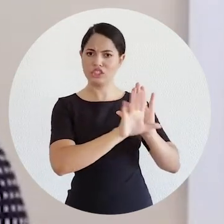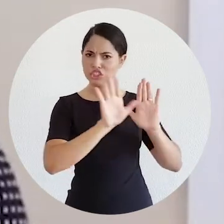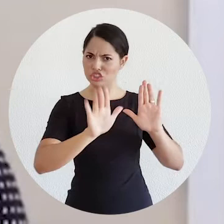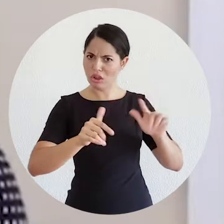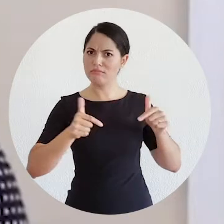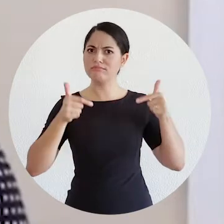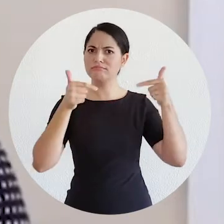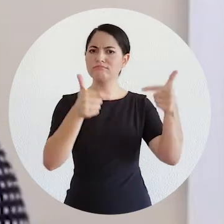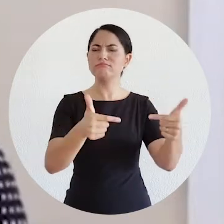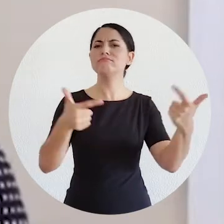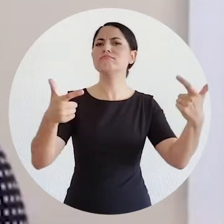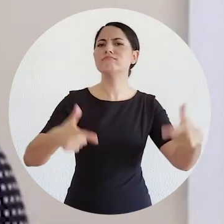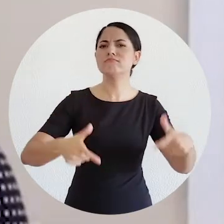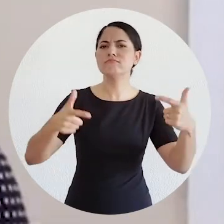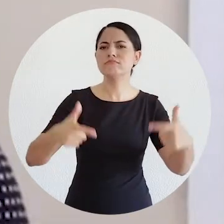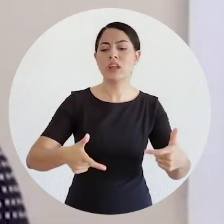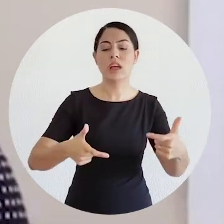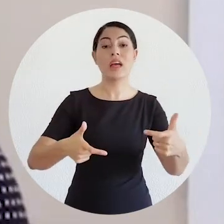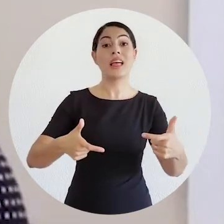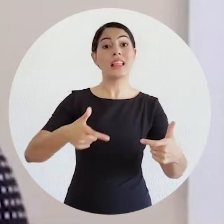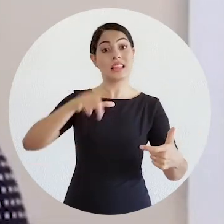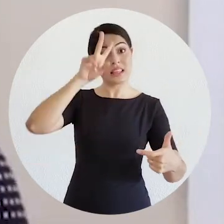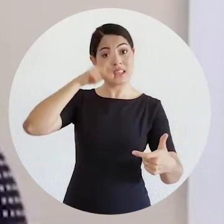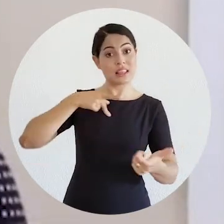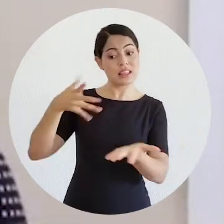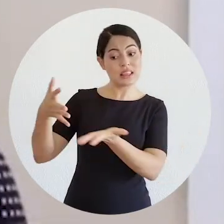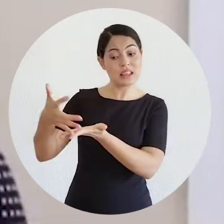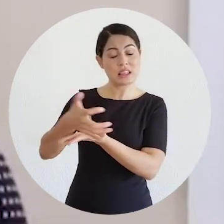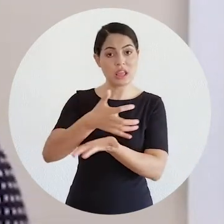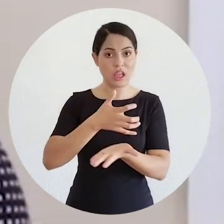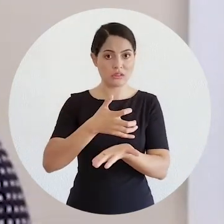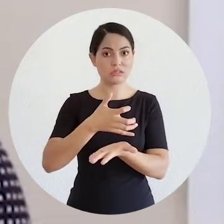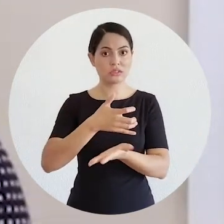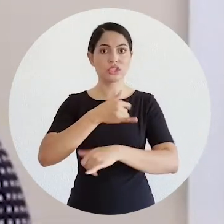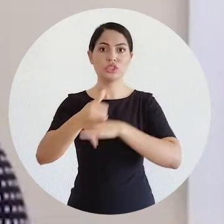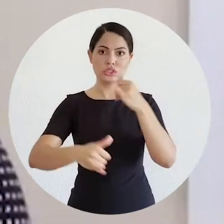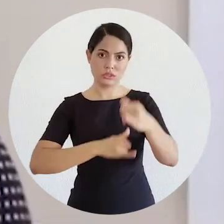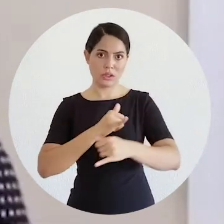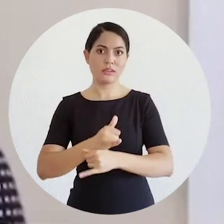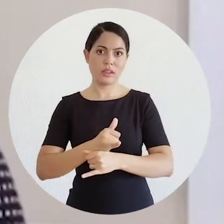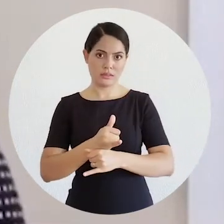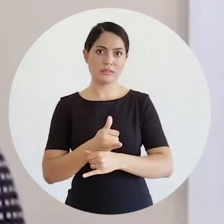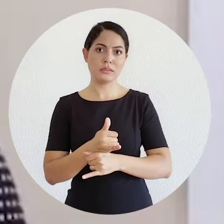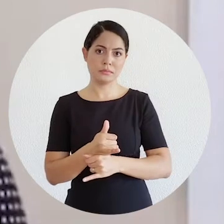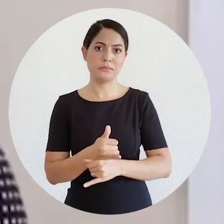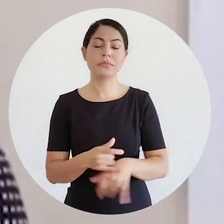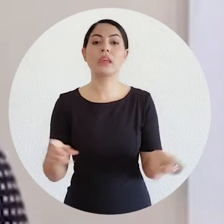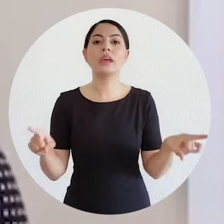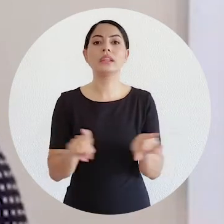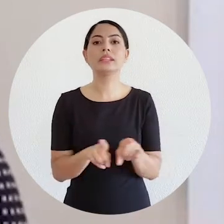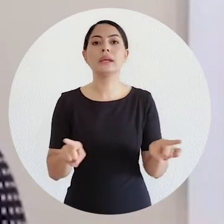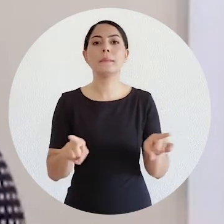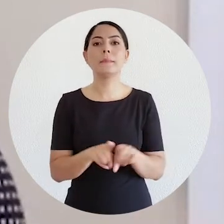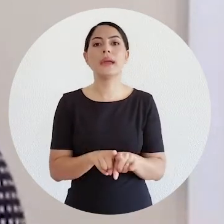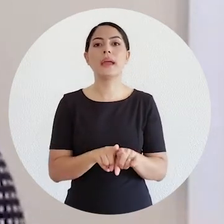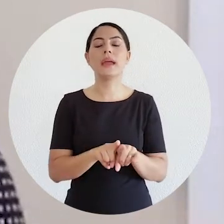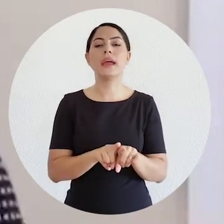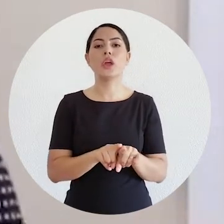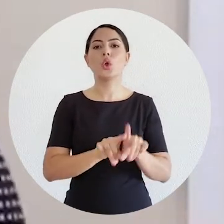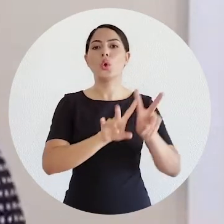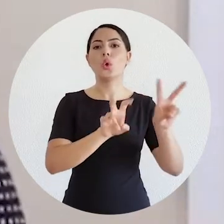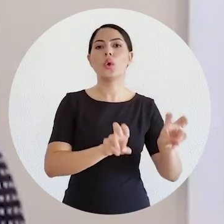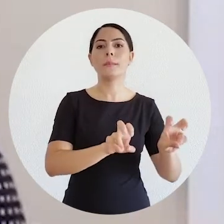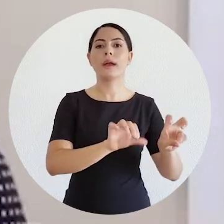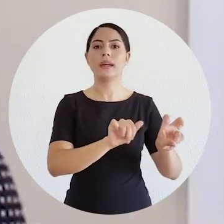legislação aplicável ao tratamento de dados pessoais digitalizados ou digitais e também